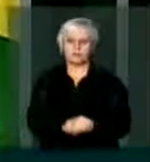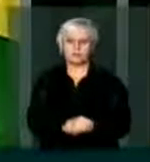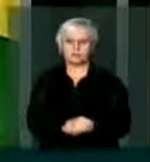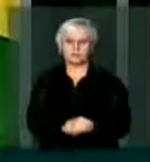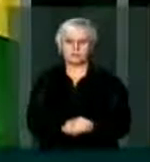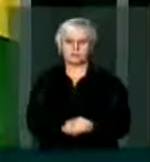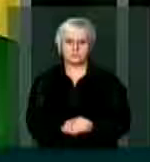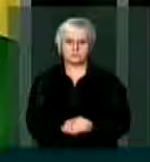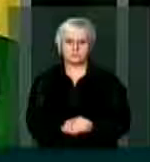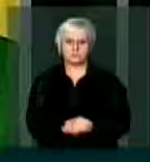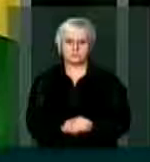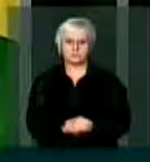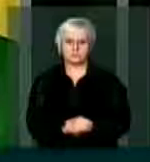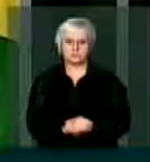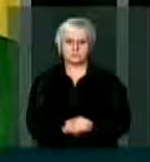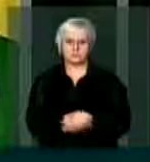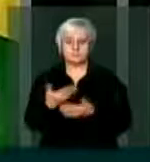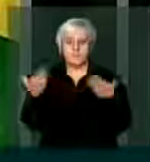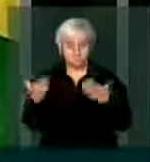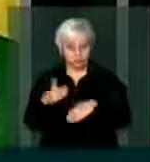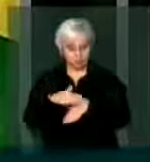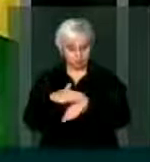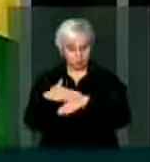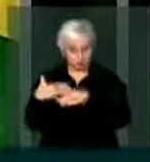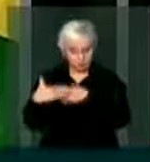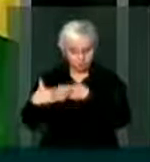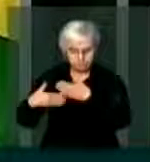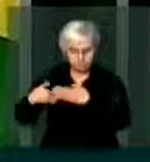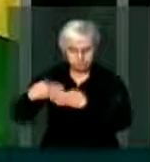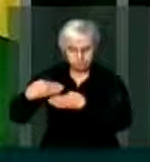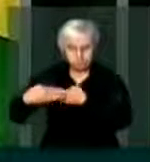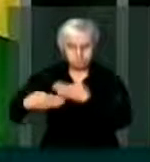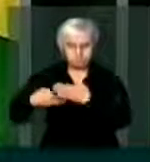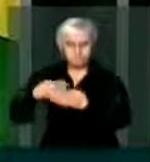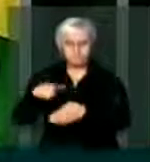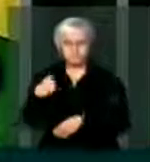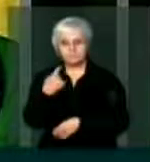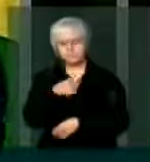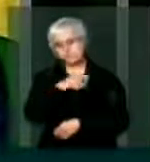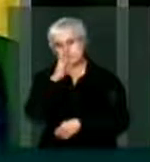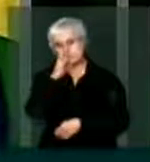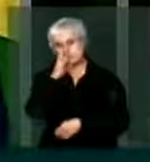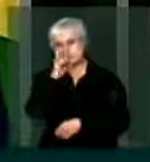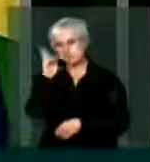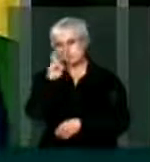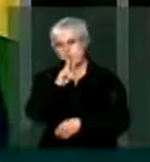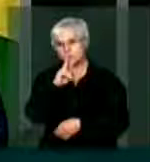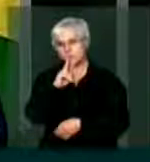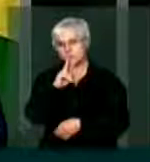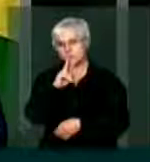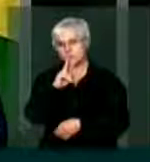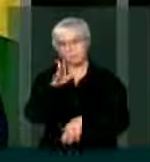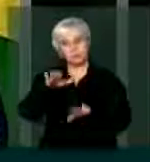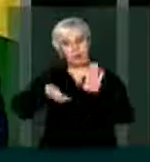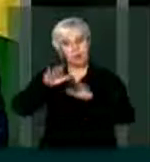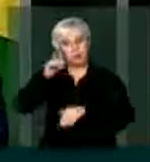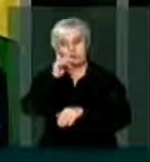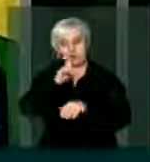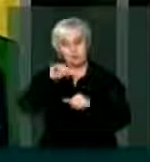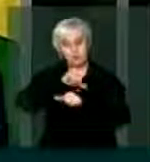neste momento que vislumbramos a alternativa de mudança,